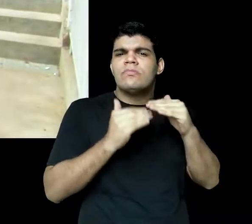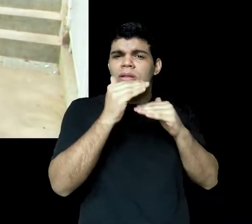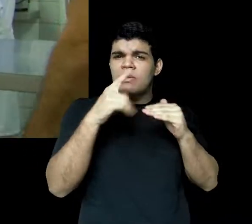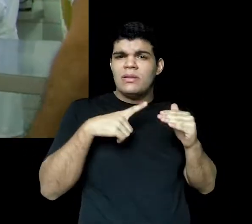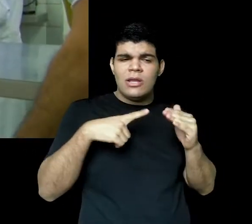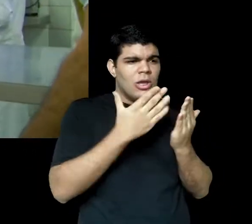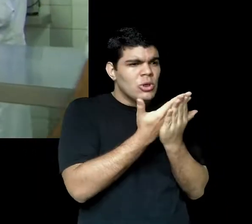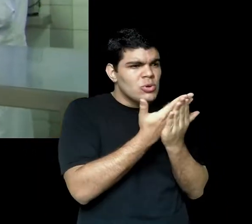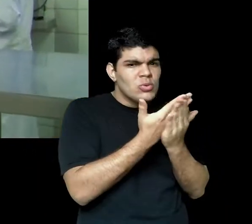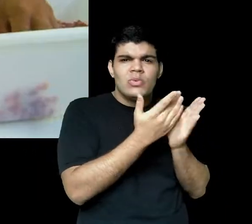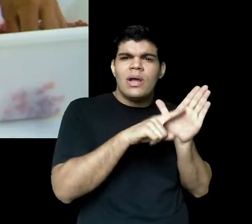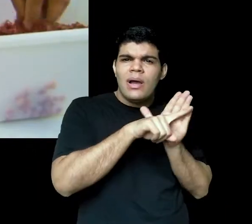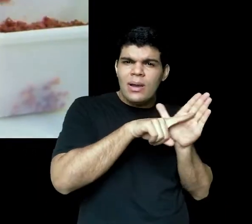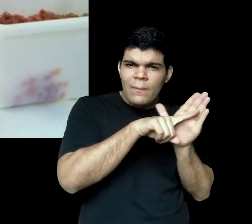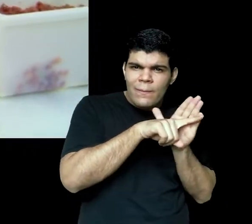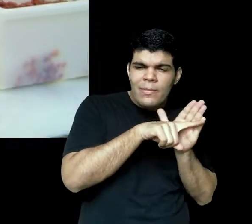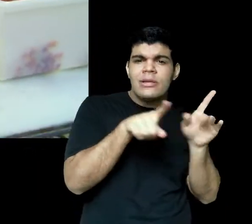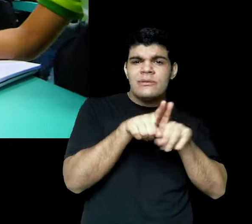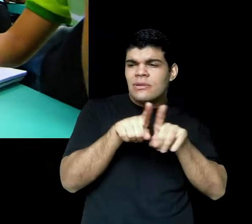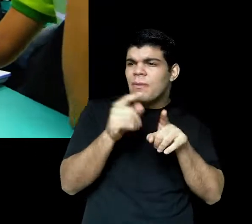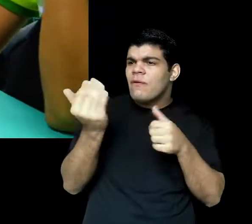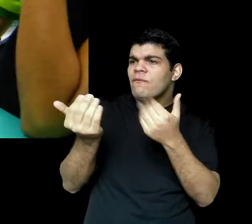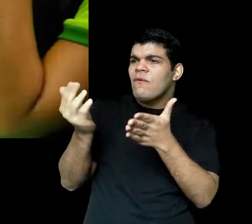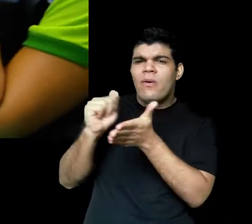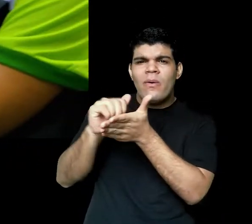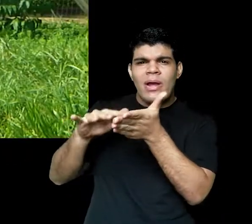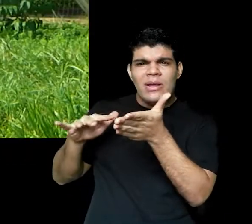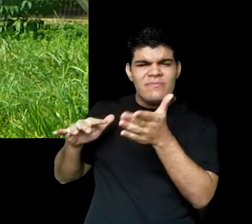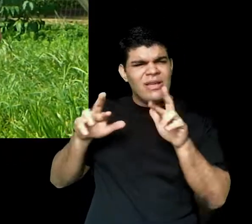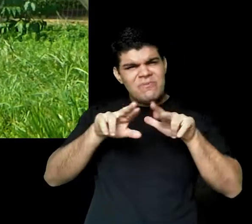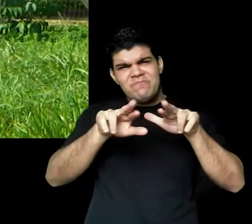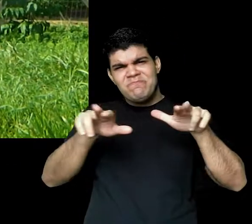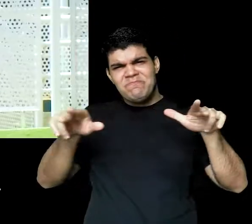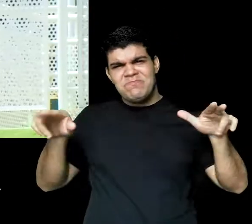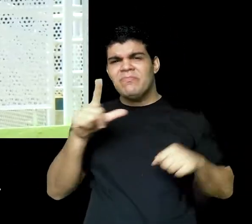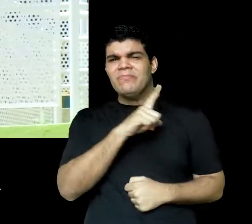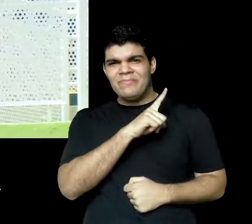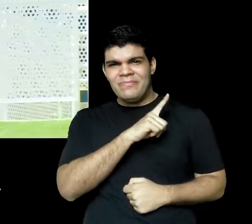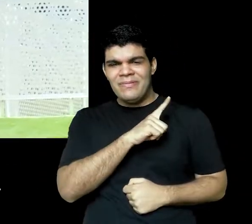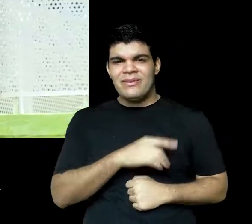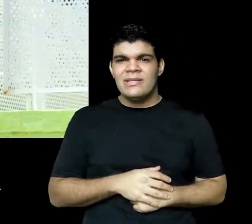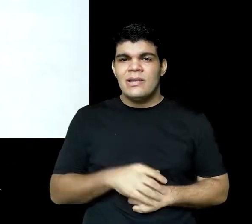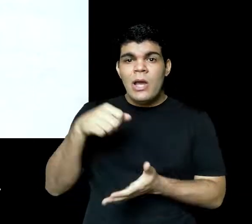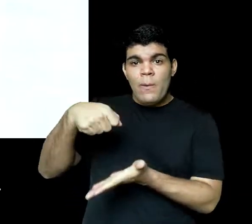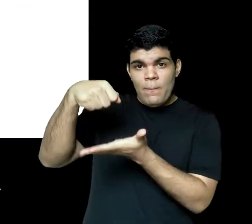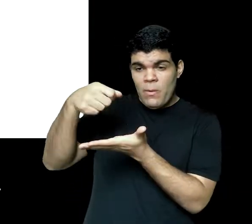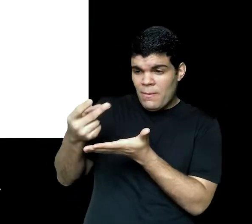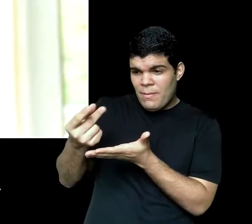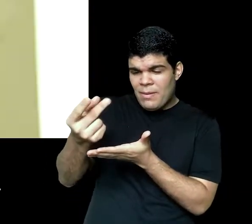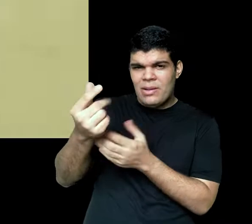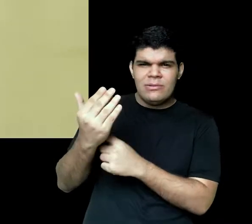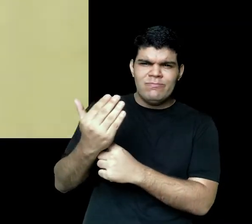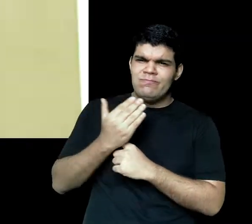vai ter uma pesquisa, vai ter algo novo para fazer fora. Você não vai ficar retido só ao campo. A participação do Bolsa Permanência, ela é